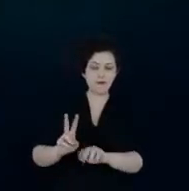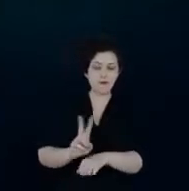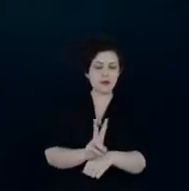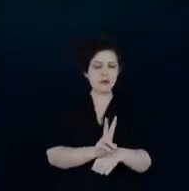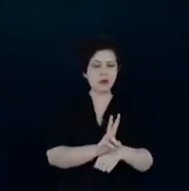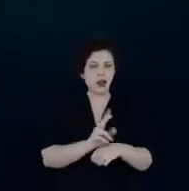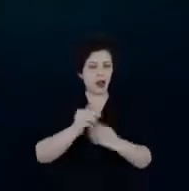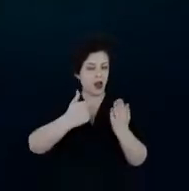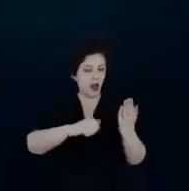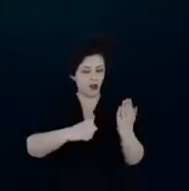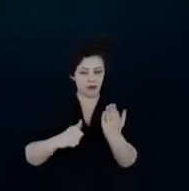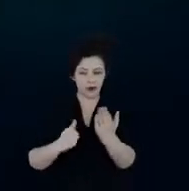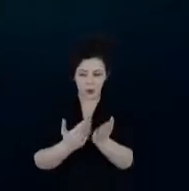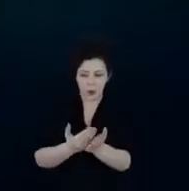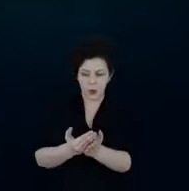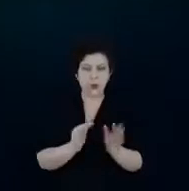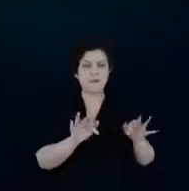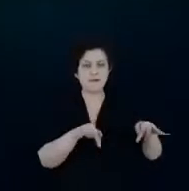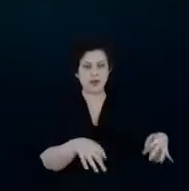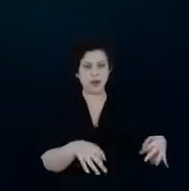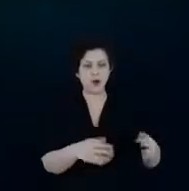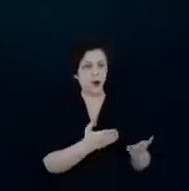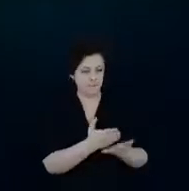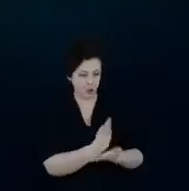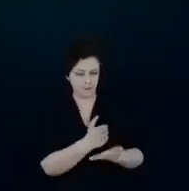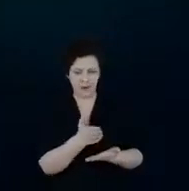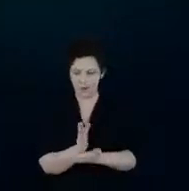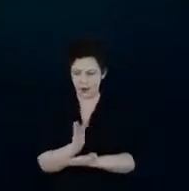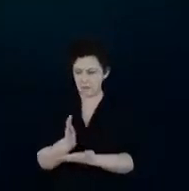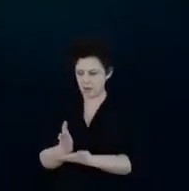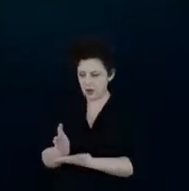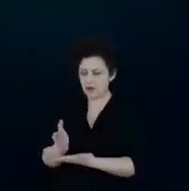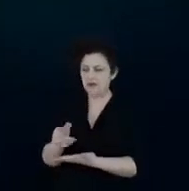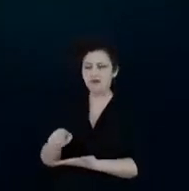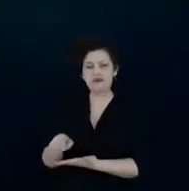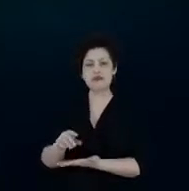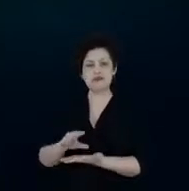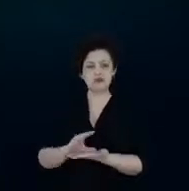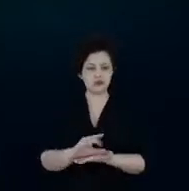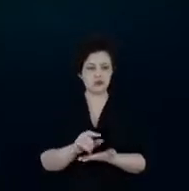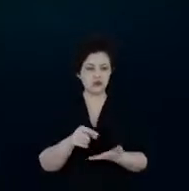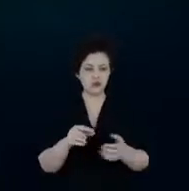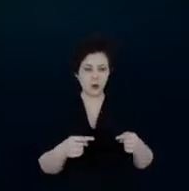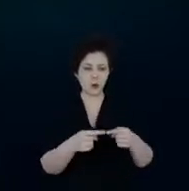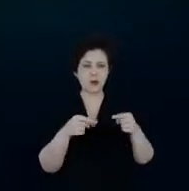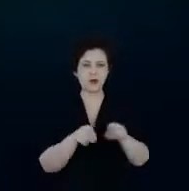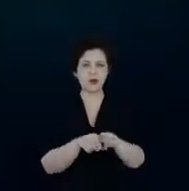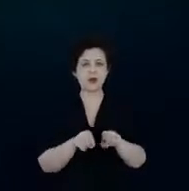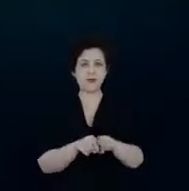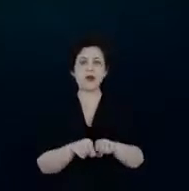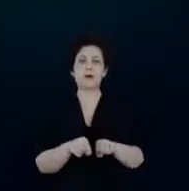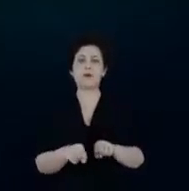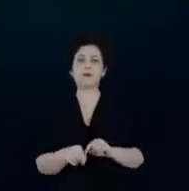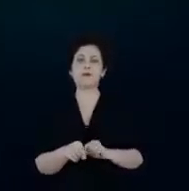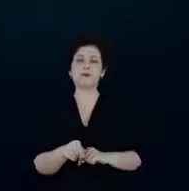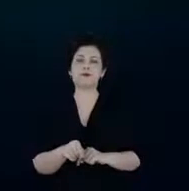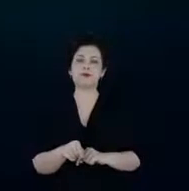avaliação inicial e final, e aprova e reconhece esse recurso, e também faz a fiscalização dos